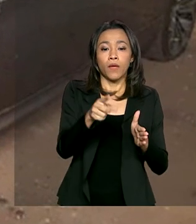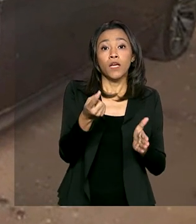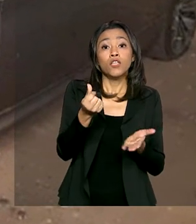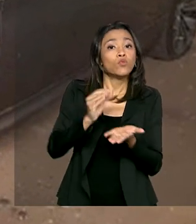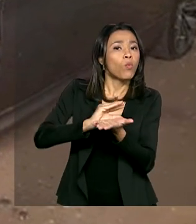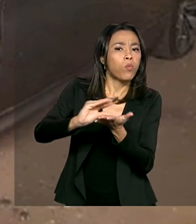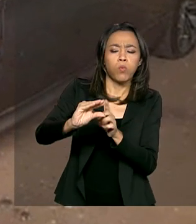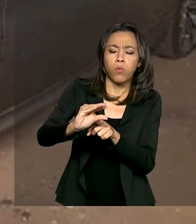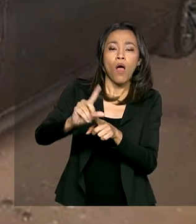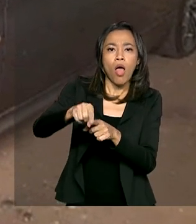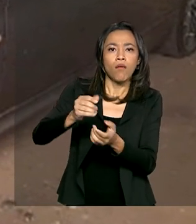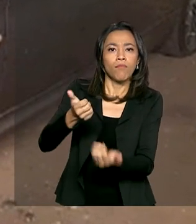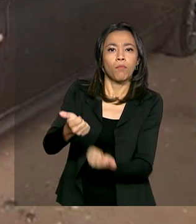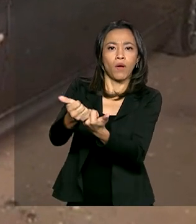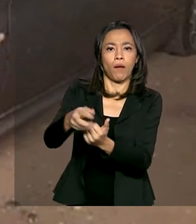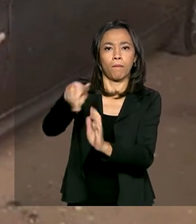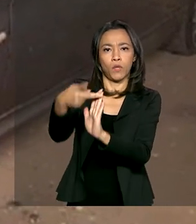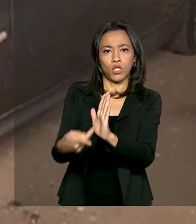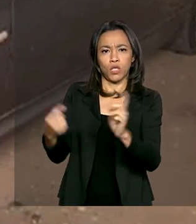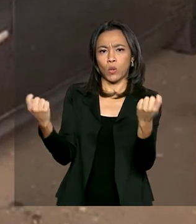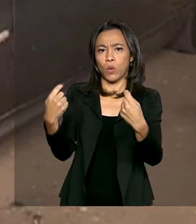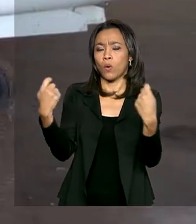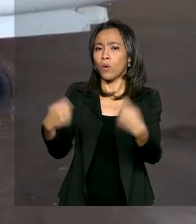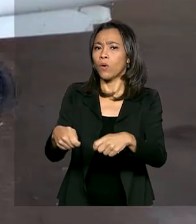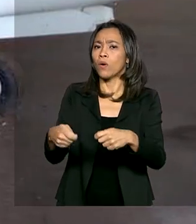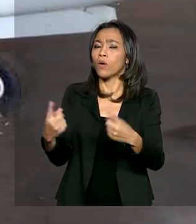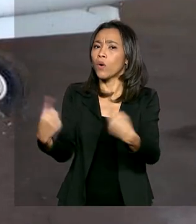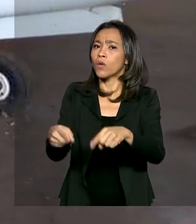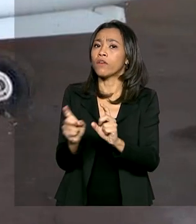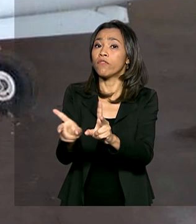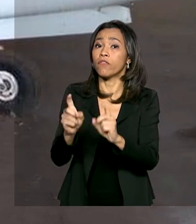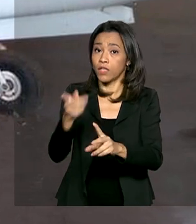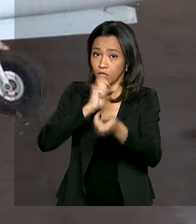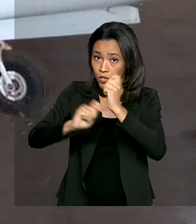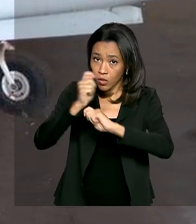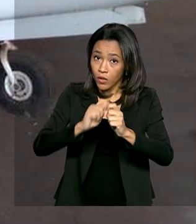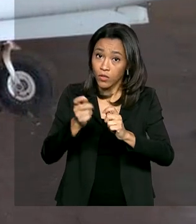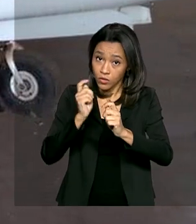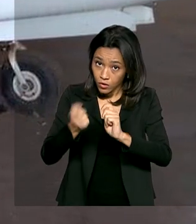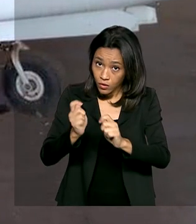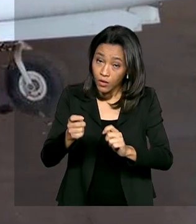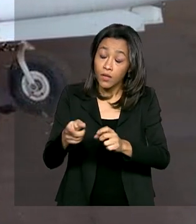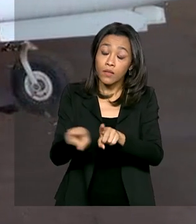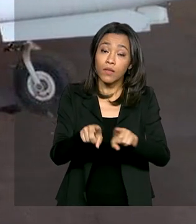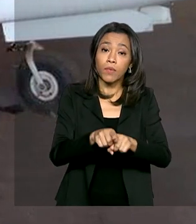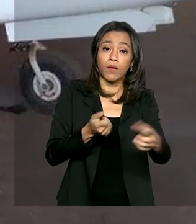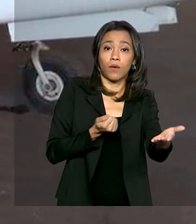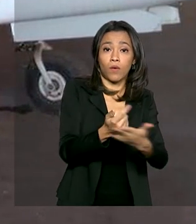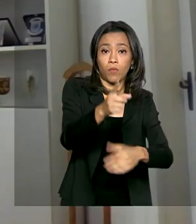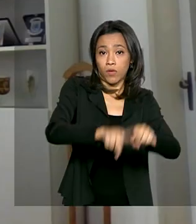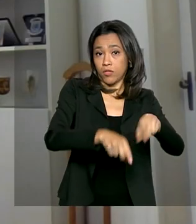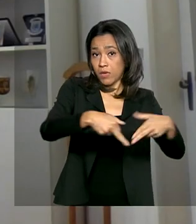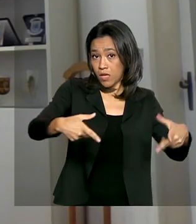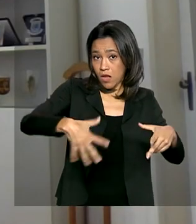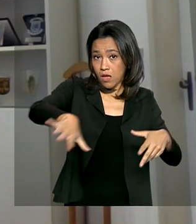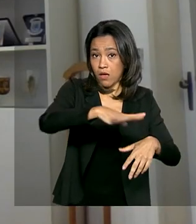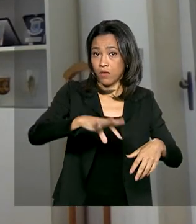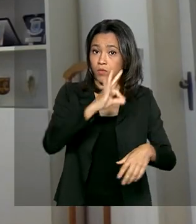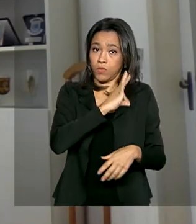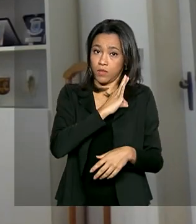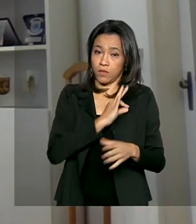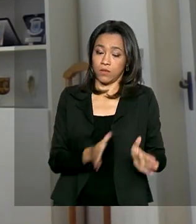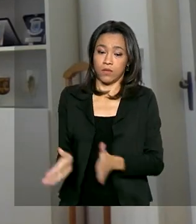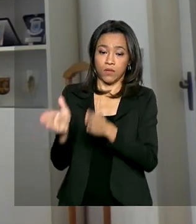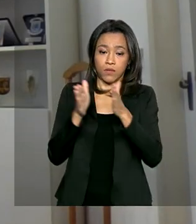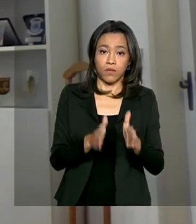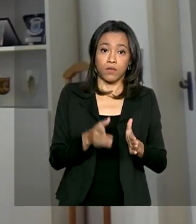financiar projetos de combate ao tráfico de drogas e a compra de equipamentos para as forças policiais. Esses recursos são